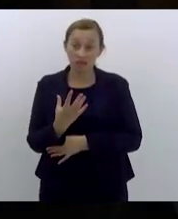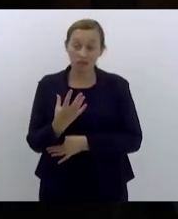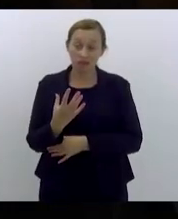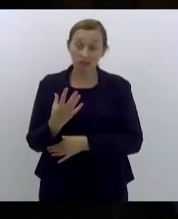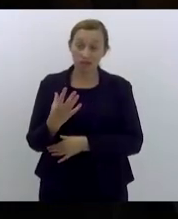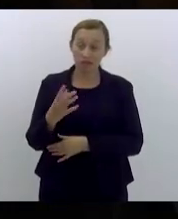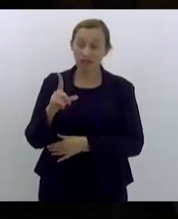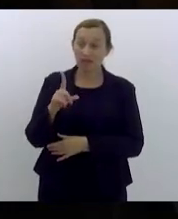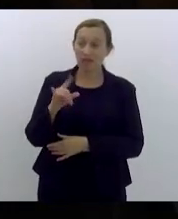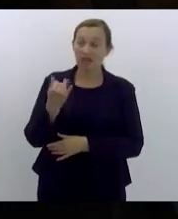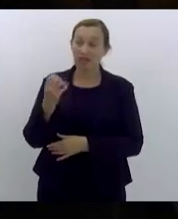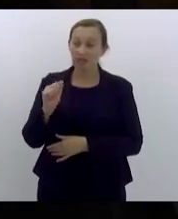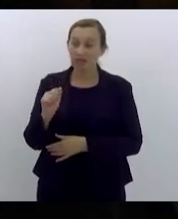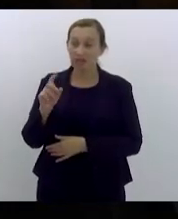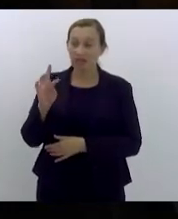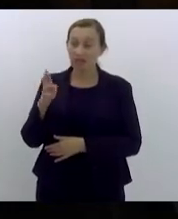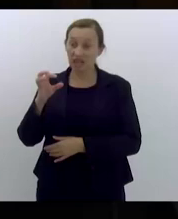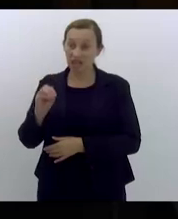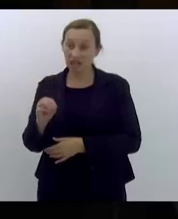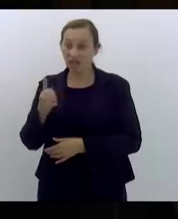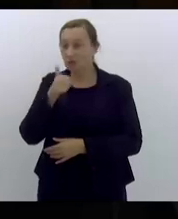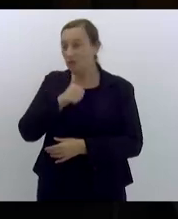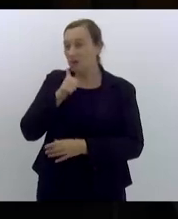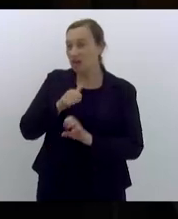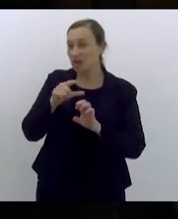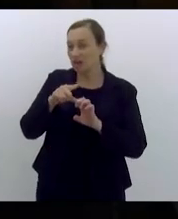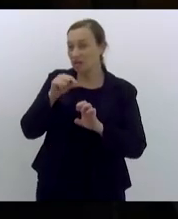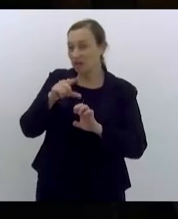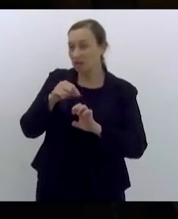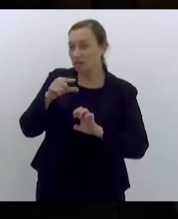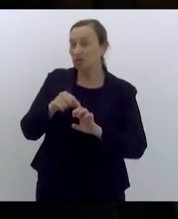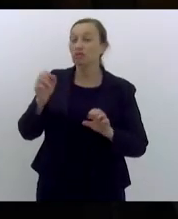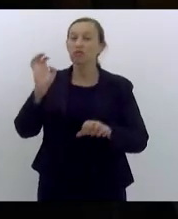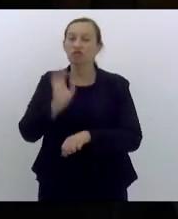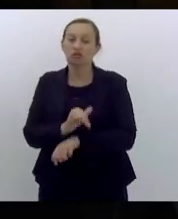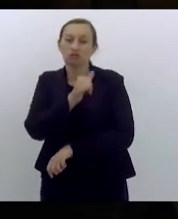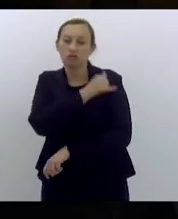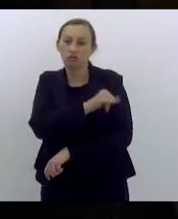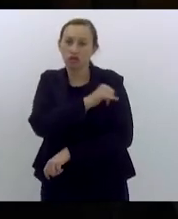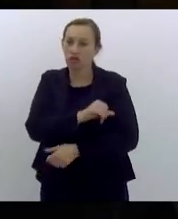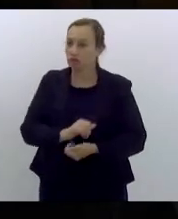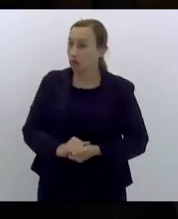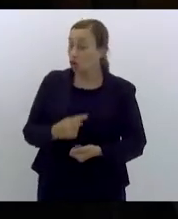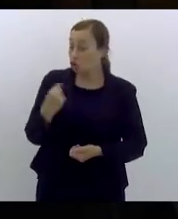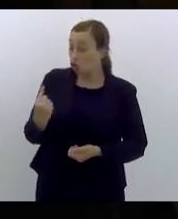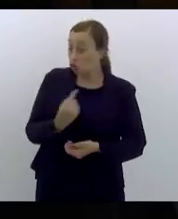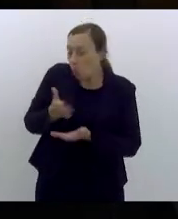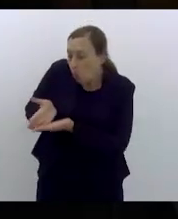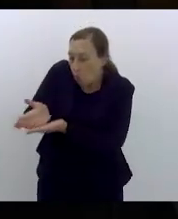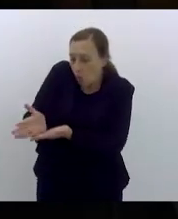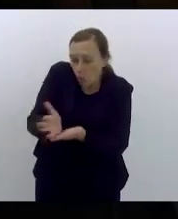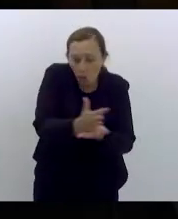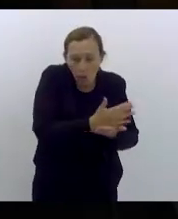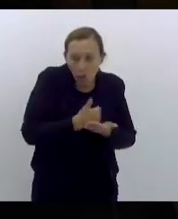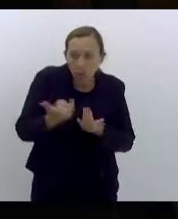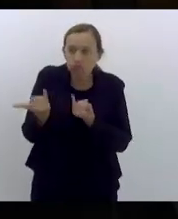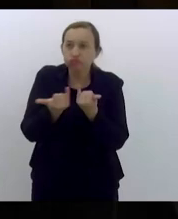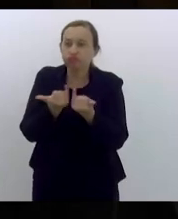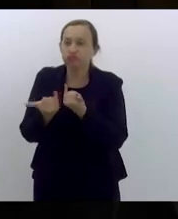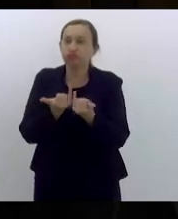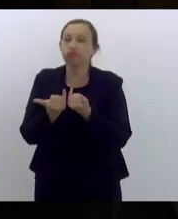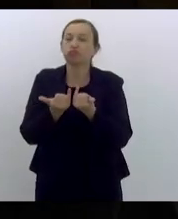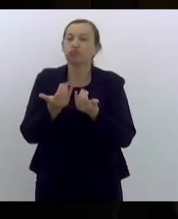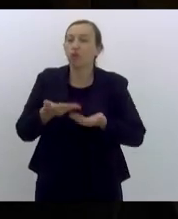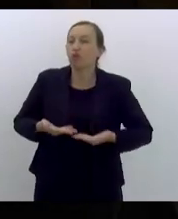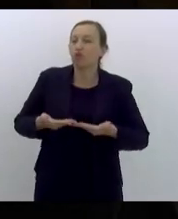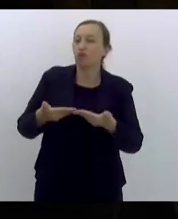de crédito especial para mulheres empreendedoras no âmbito do estado de Rio de Janeiro nós colhemos os dados significativos que